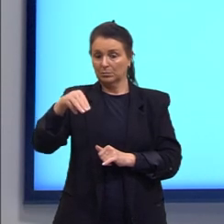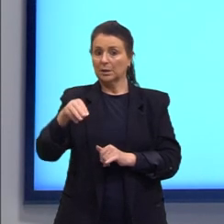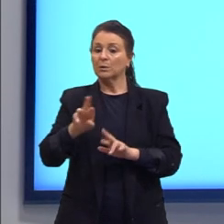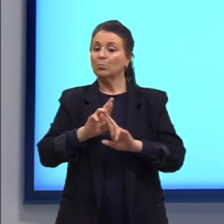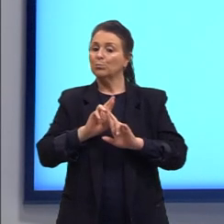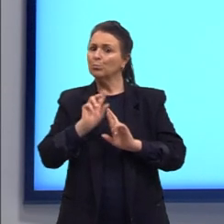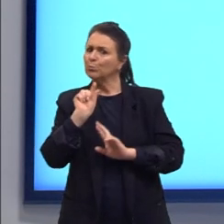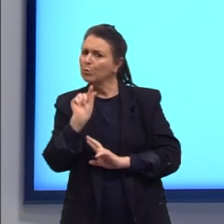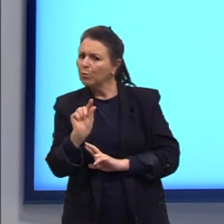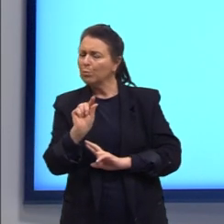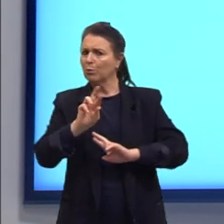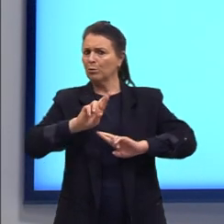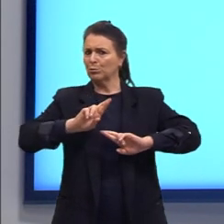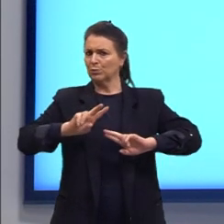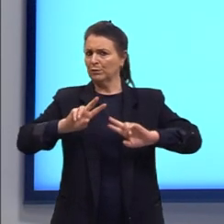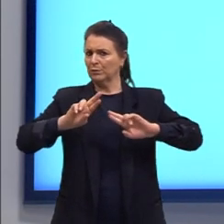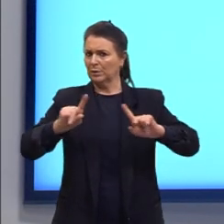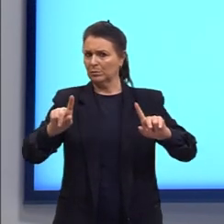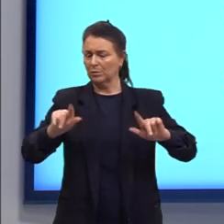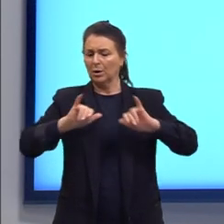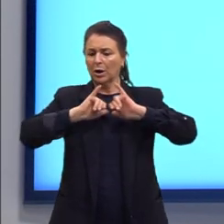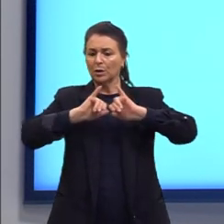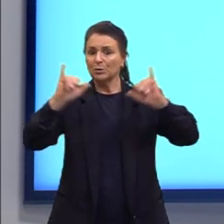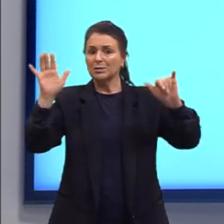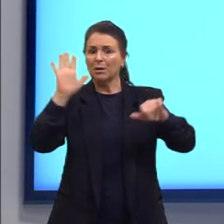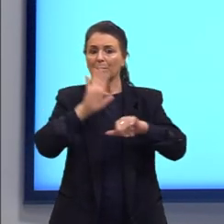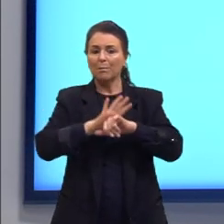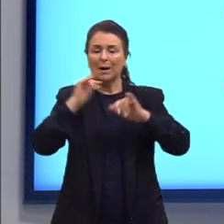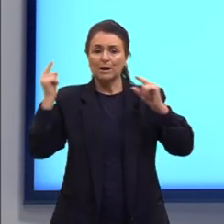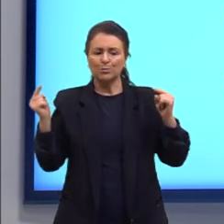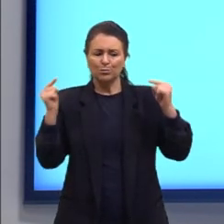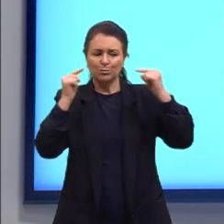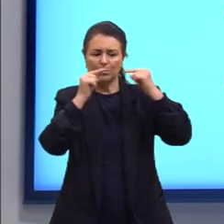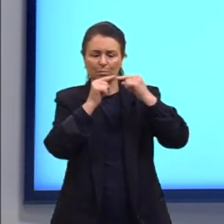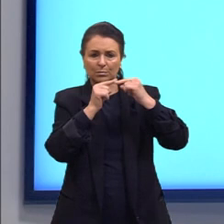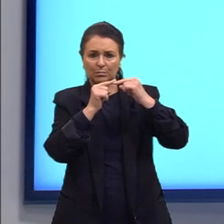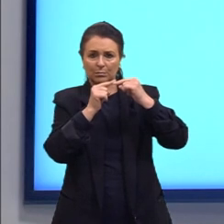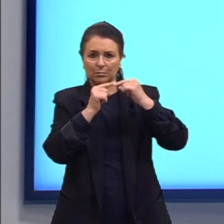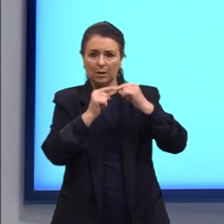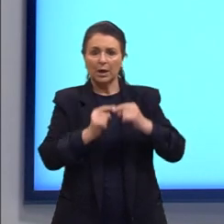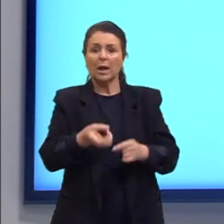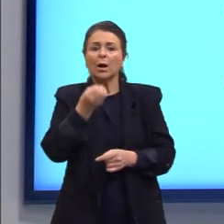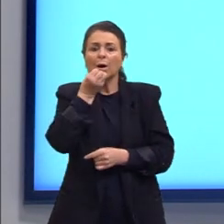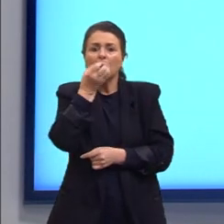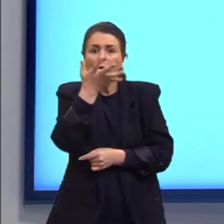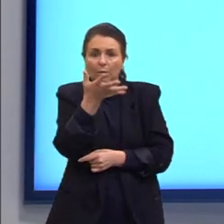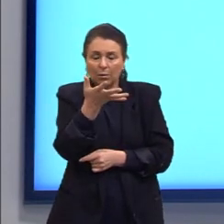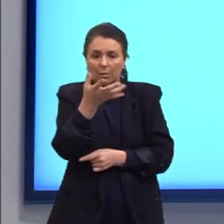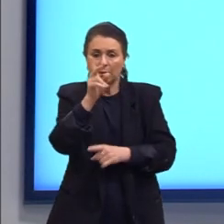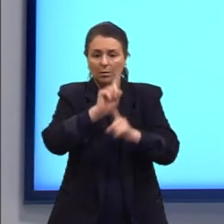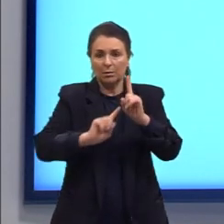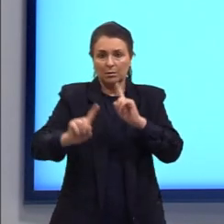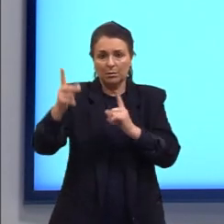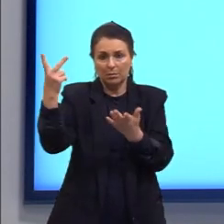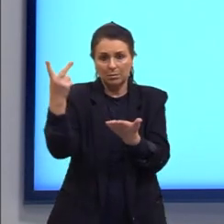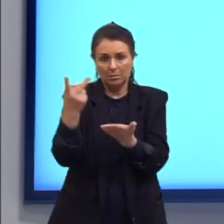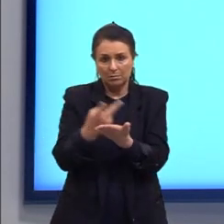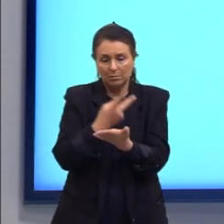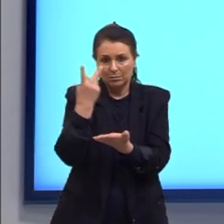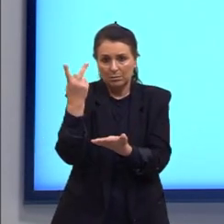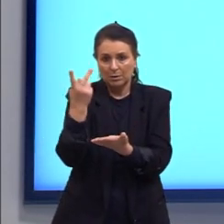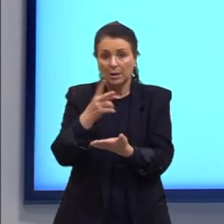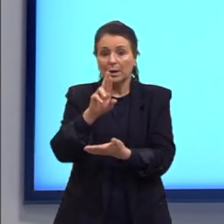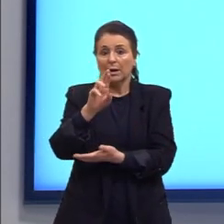são um pouco diferentes, porque a notícia é muito mais objetiva, né? Ela vai nos contar um fato ocorrido. Enquanto a